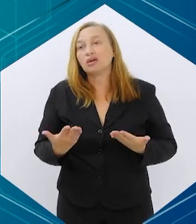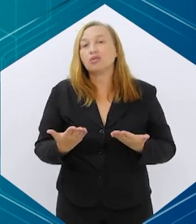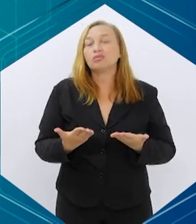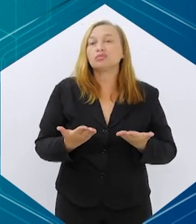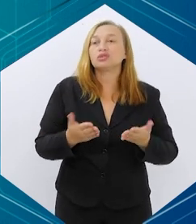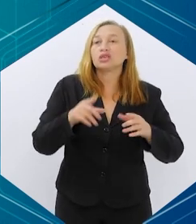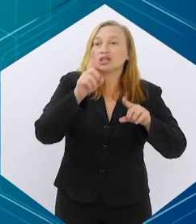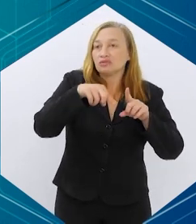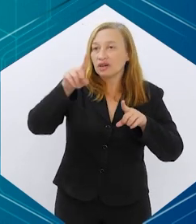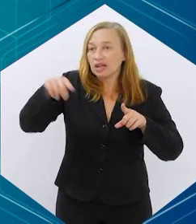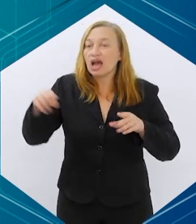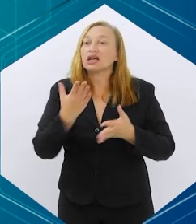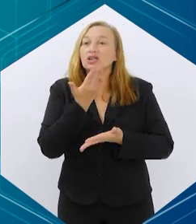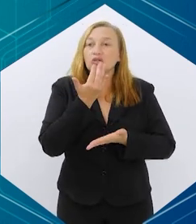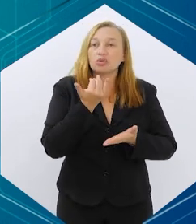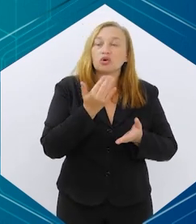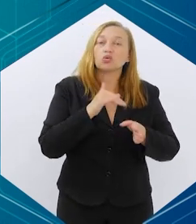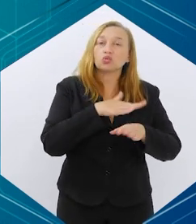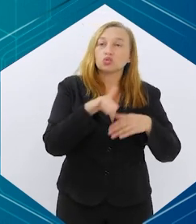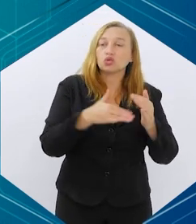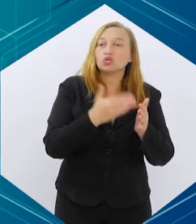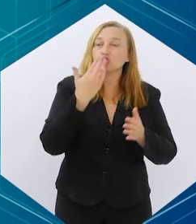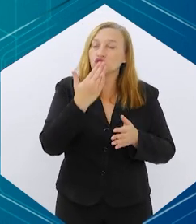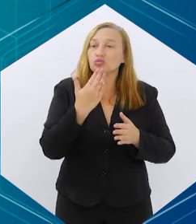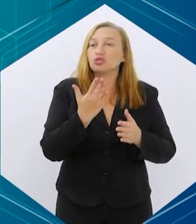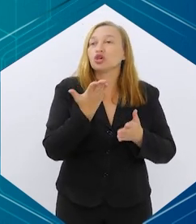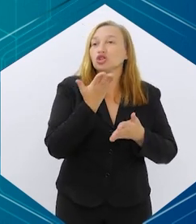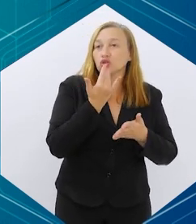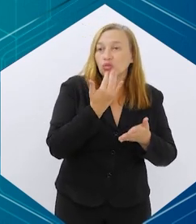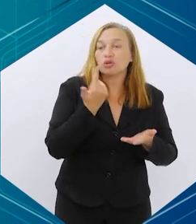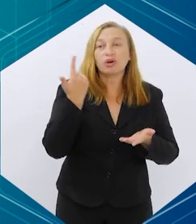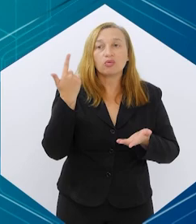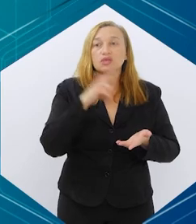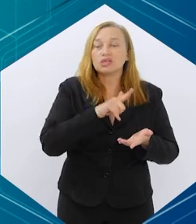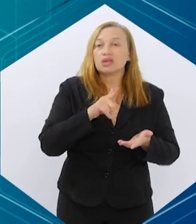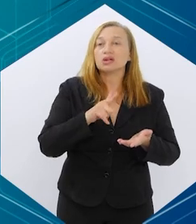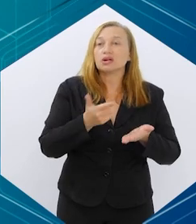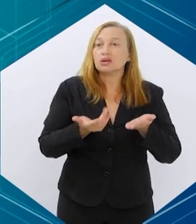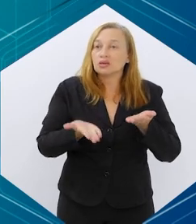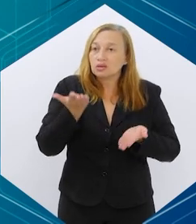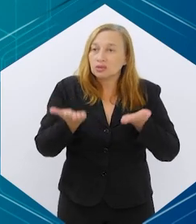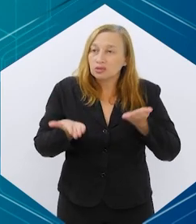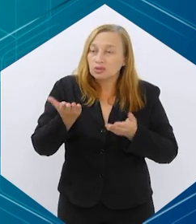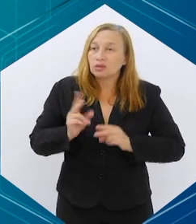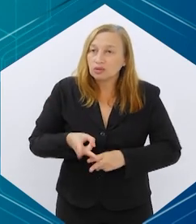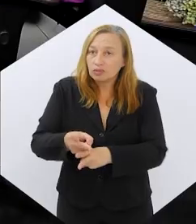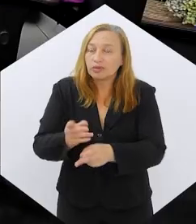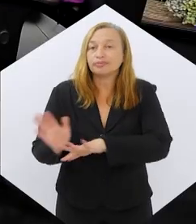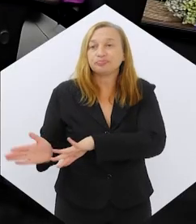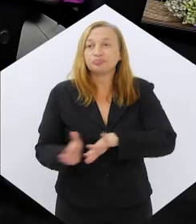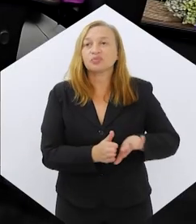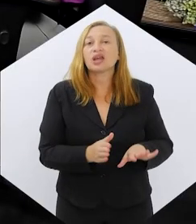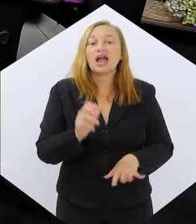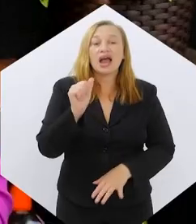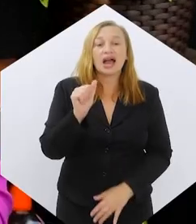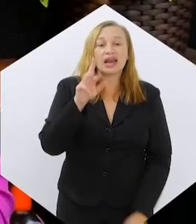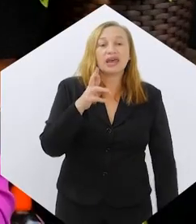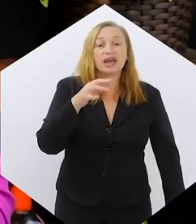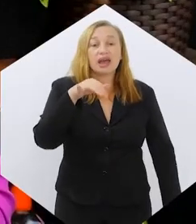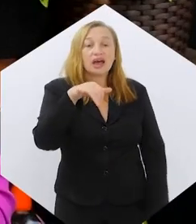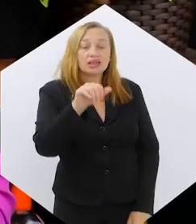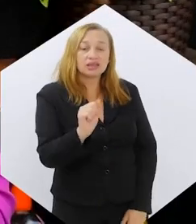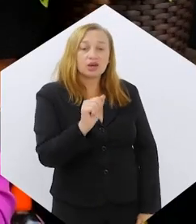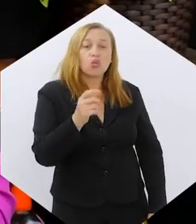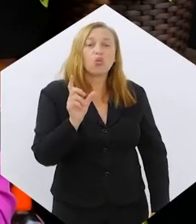uma alimentação variada com todos os grupos alimentares para que ele consiga depois manter a longo prazo. E, Aleandra, o que é